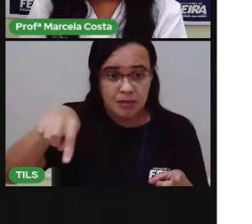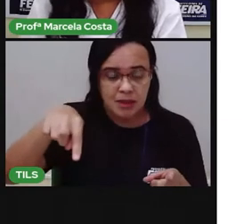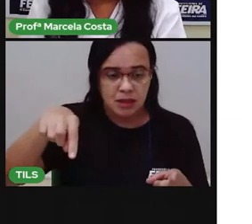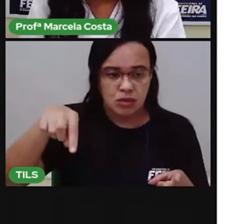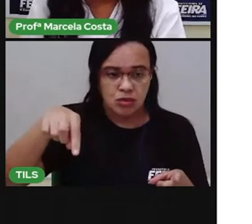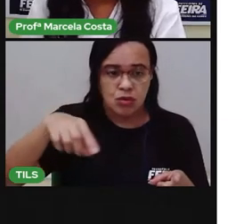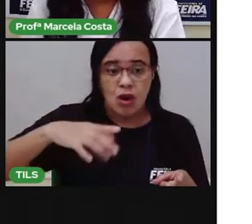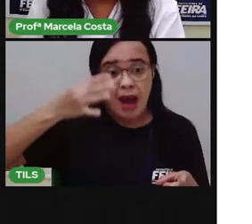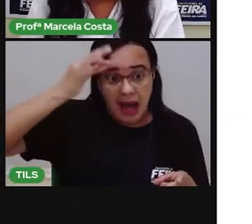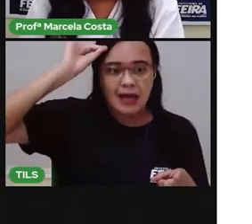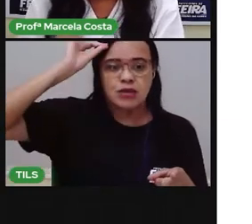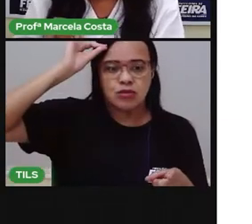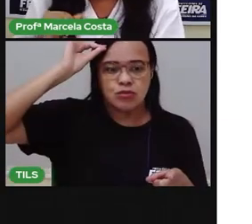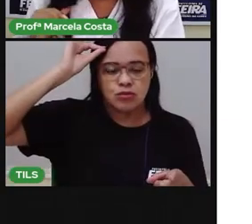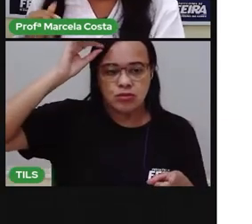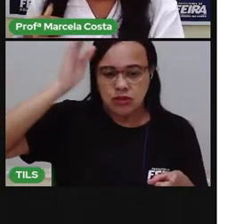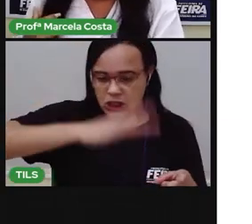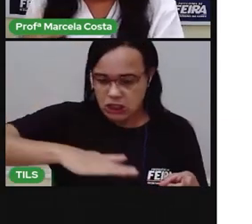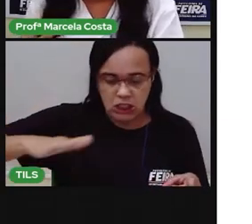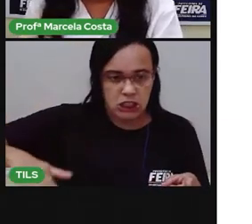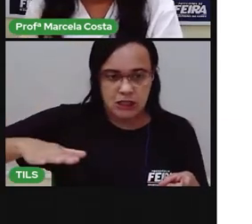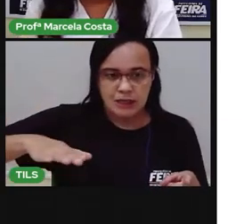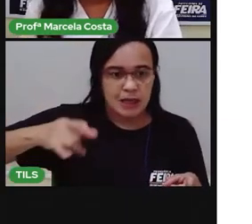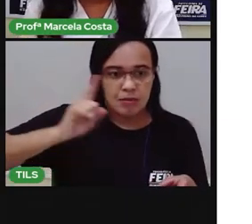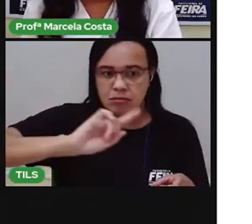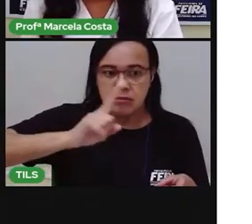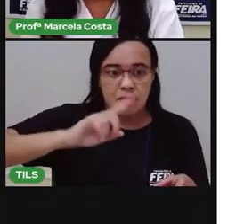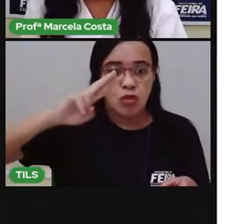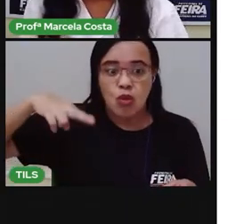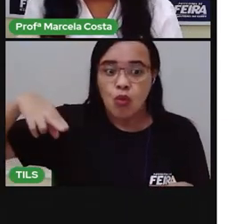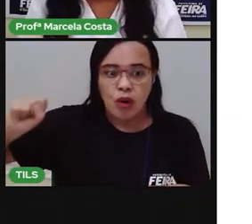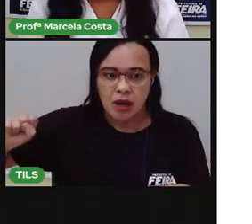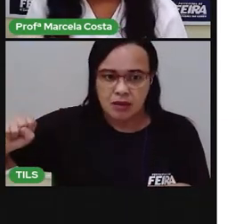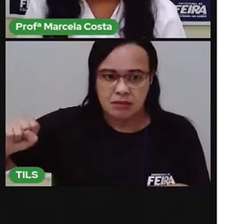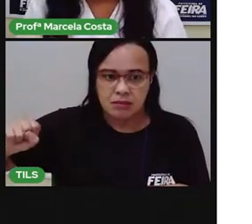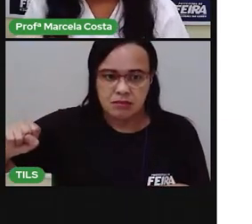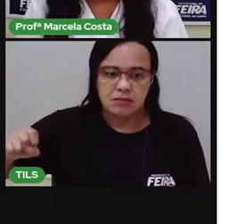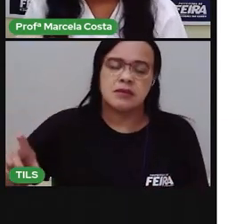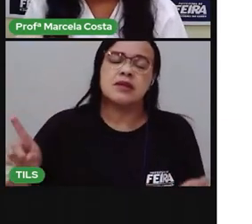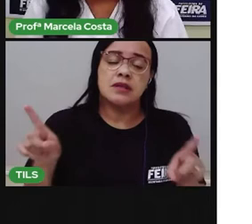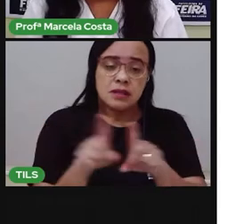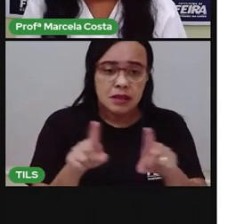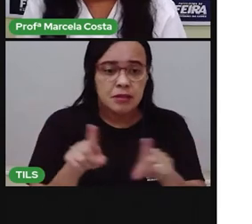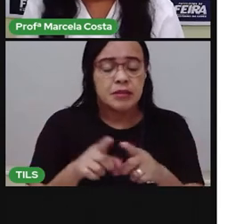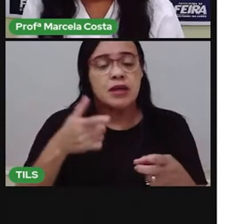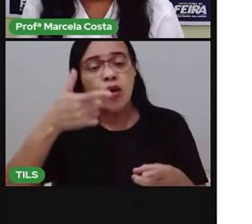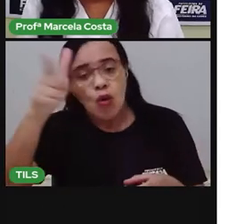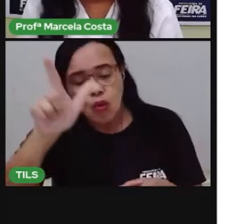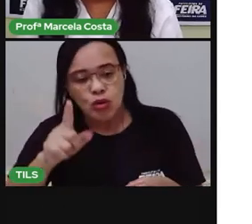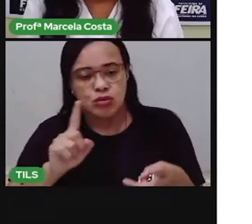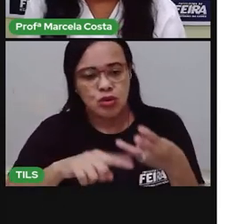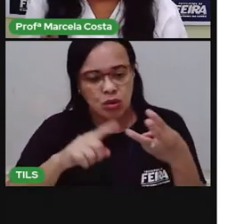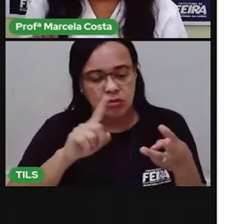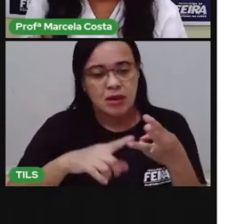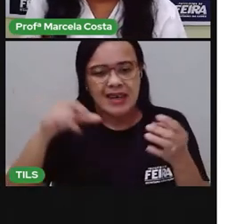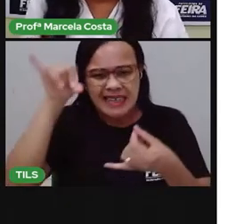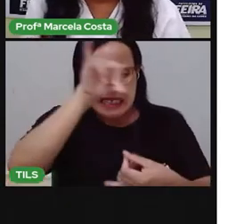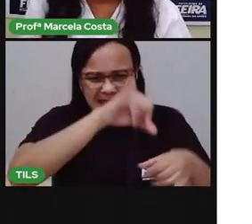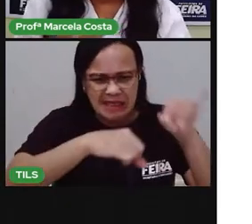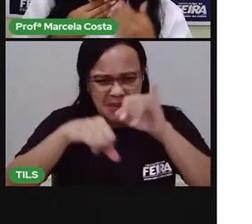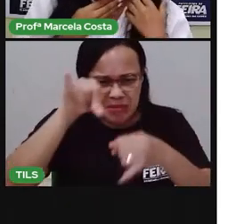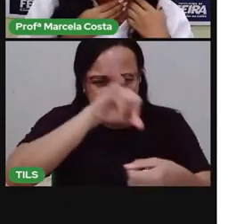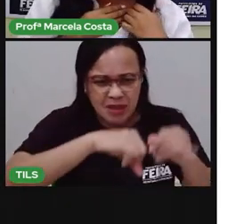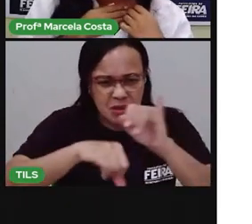Produtos químicos que são inflamáveis, eles também podem causar acidentes. Como algo... O que é um produto